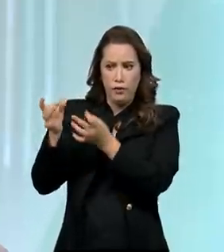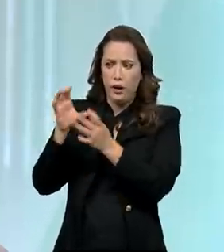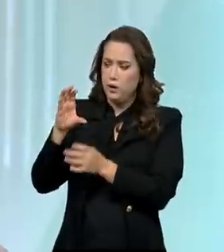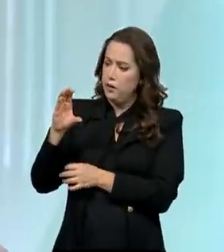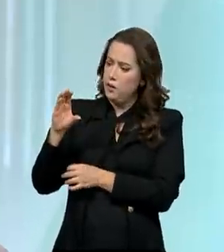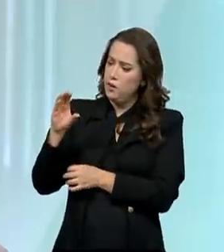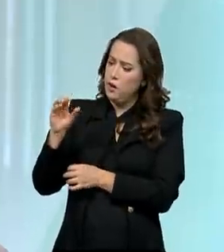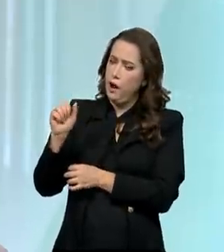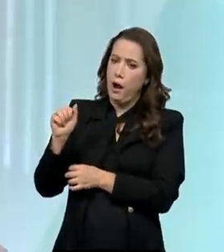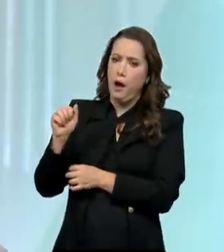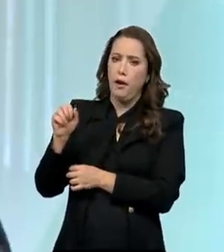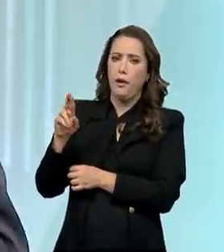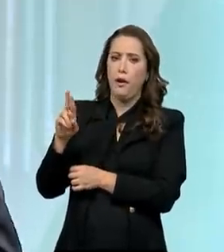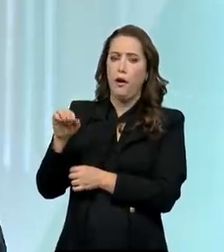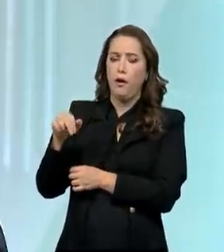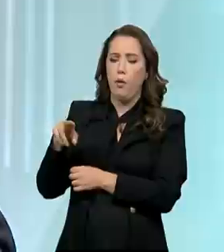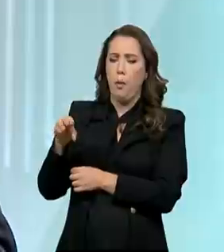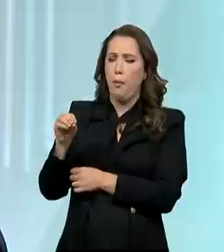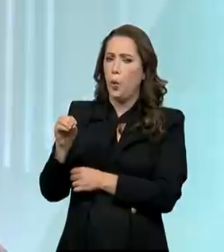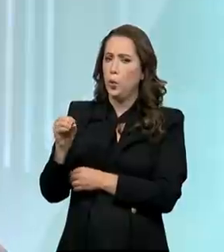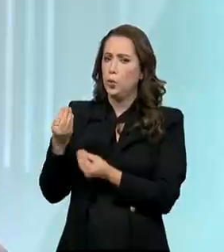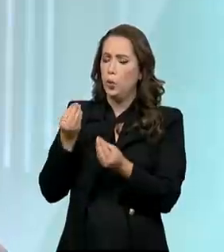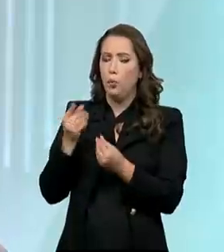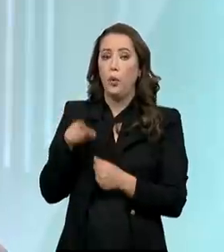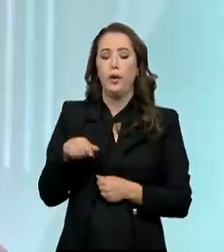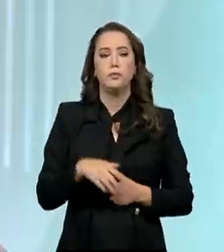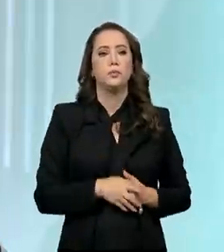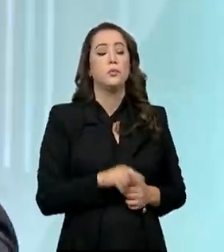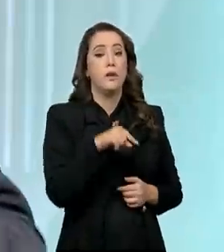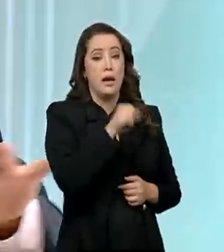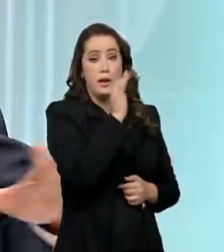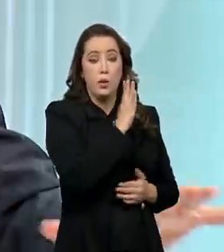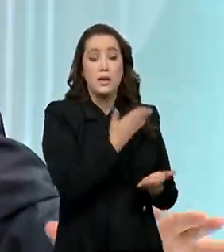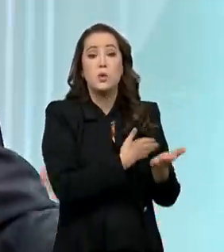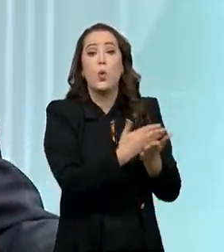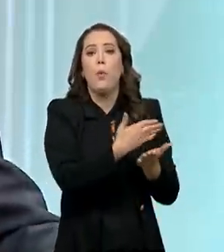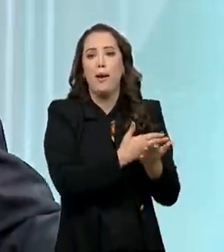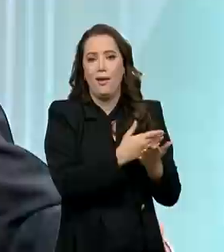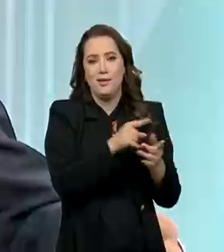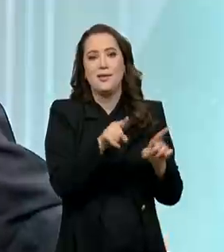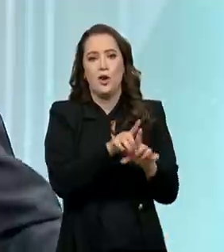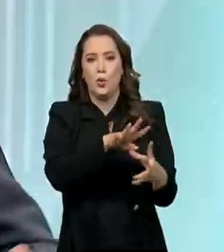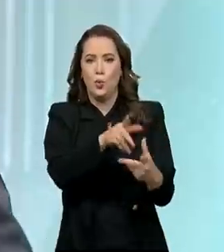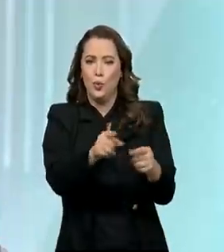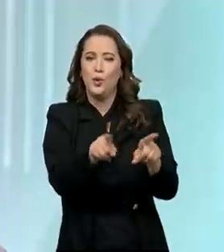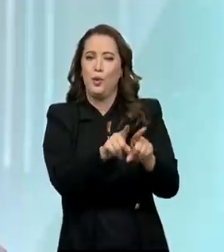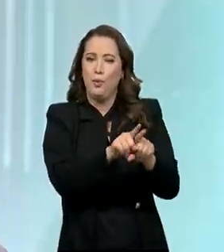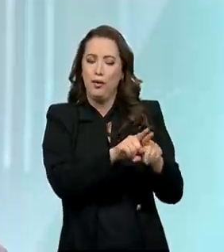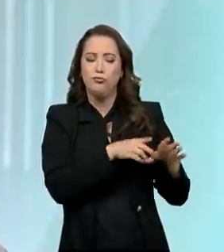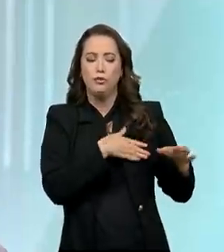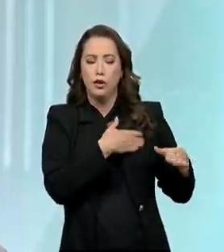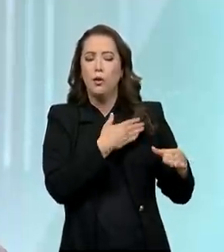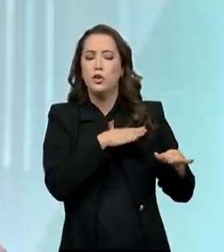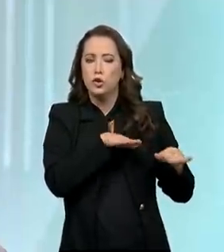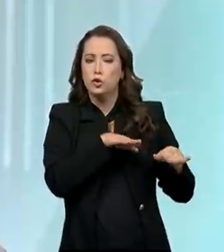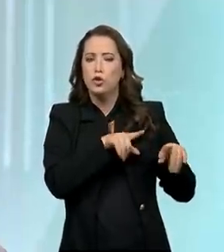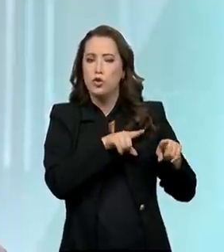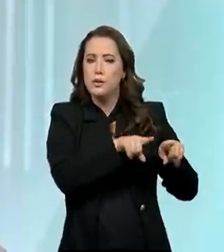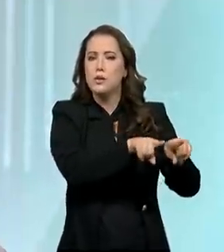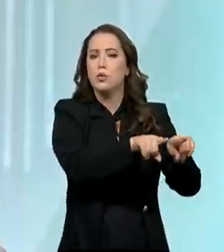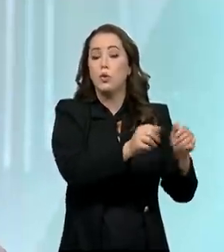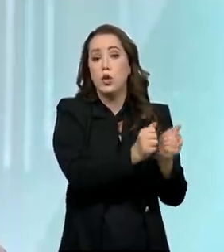o mercado de carbono. Ele está em passos iniciais no Brasil e no mundo. Então, a gente está caminhando junto com o resto do mundo.